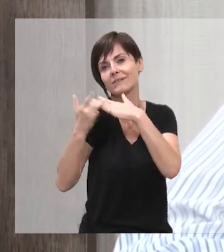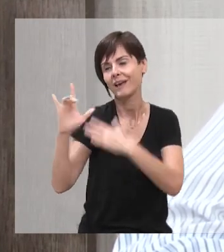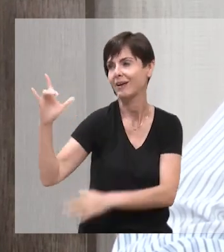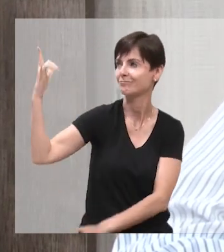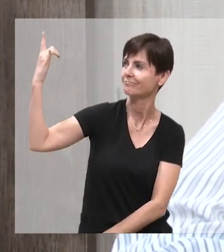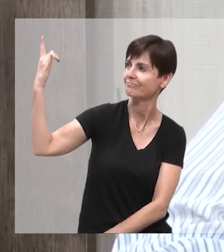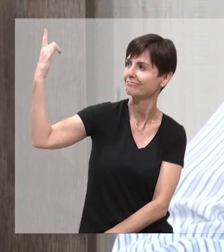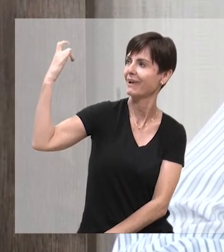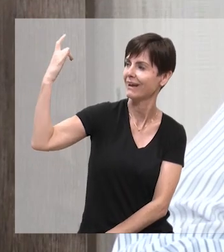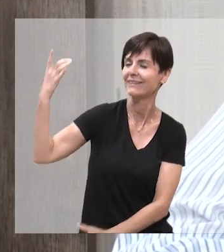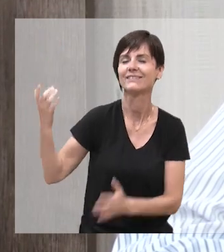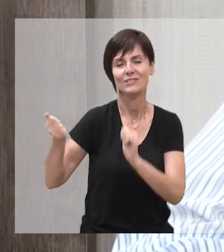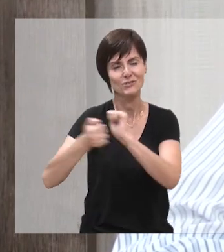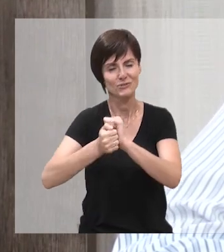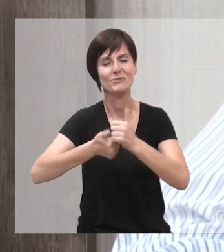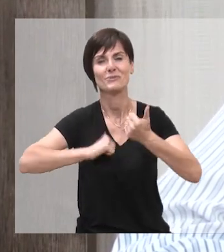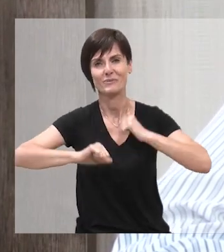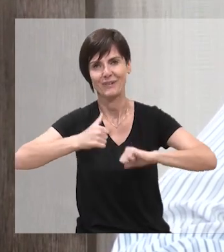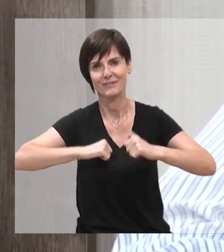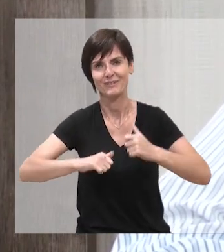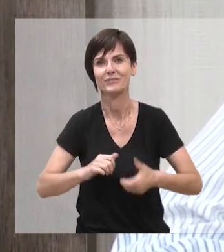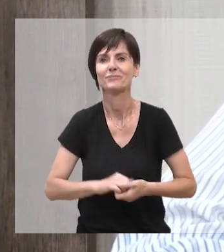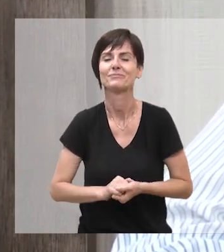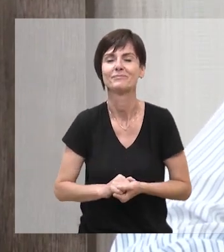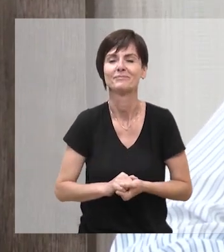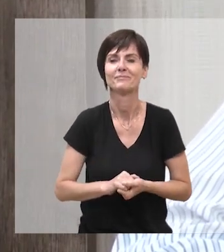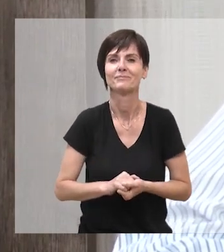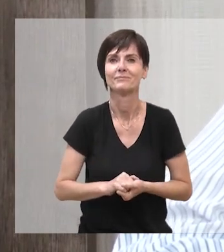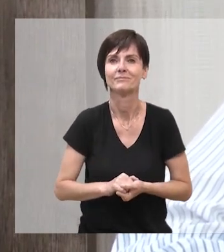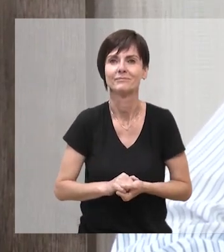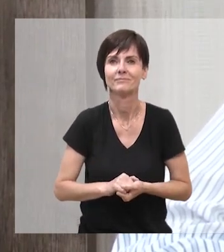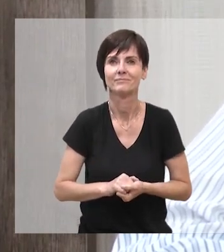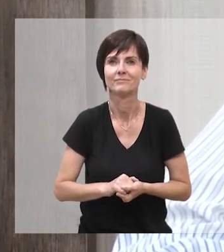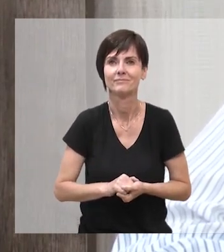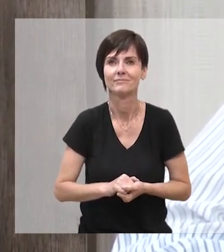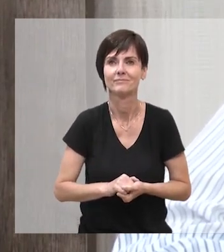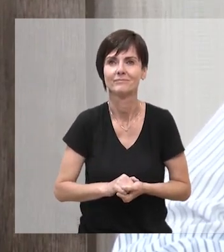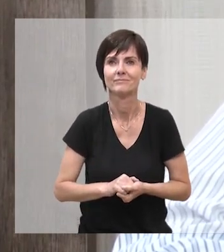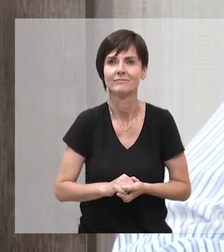social, o sujeito quer mostrar que foi, e tem uma foto com o autor,